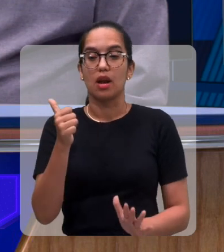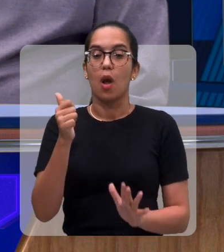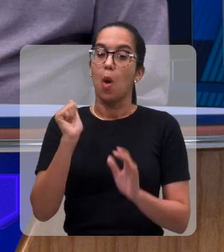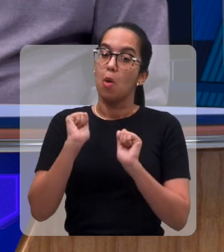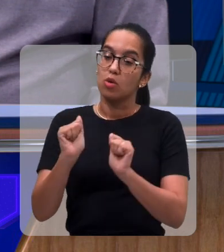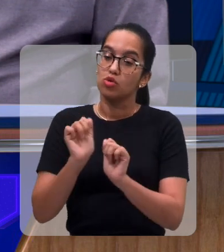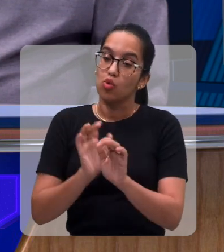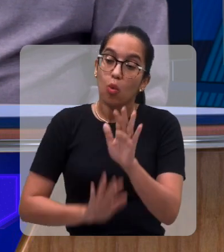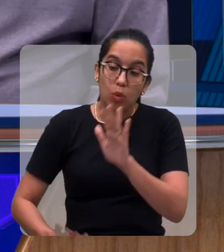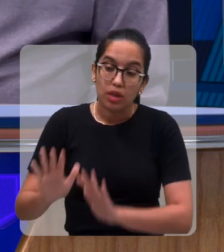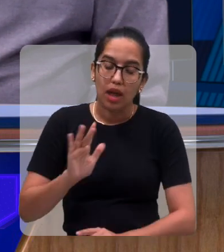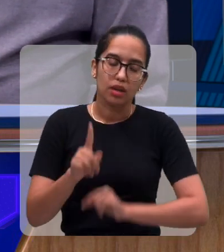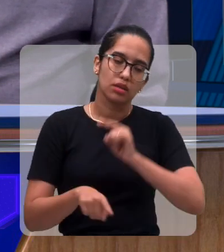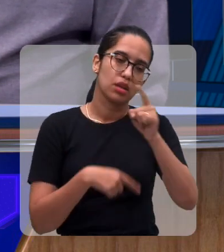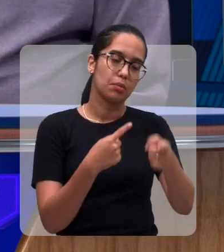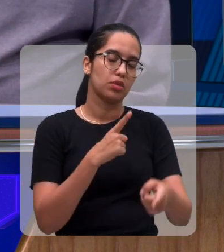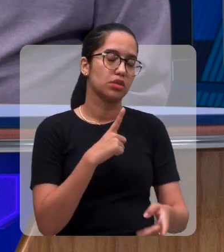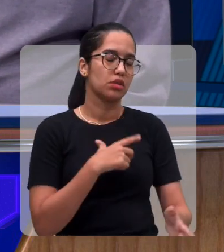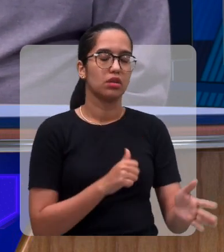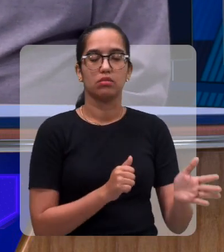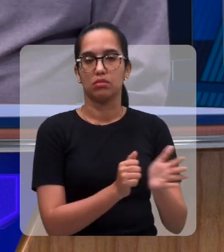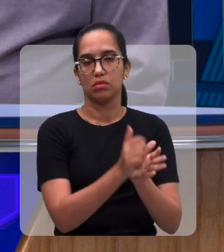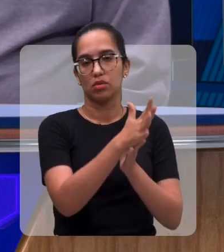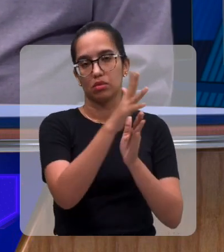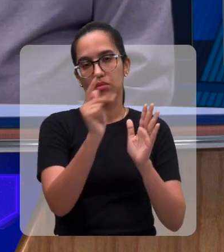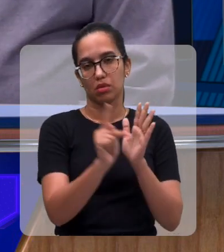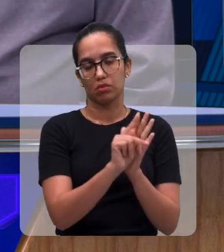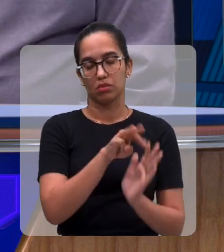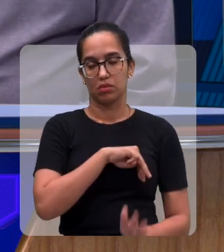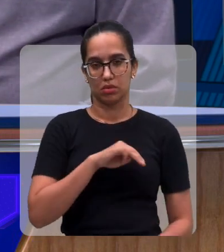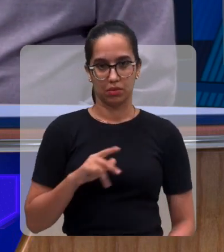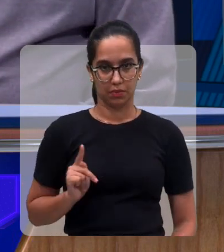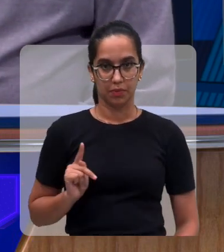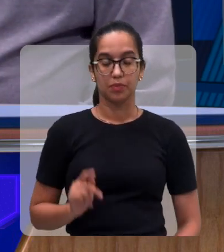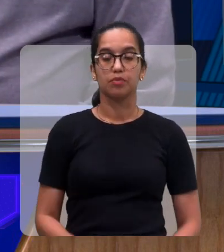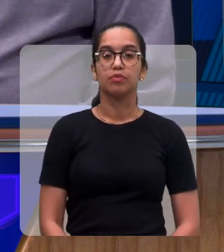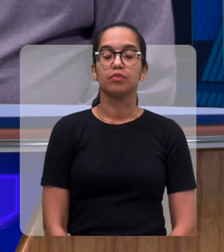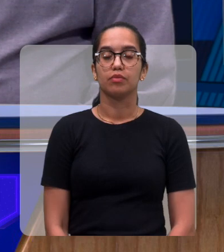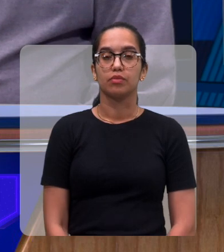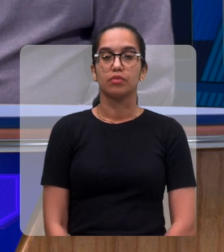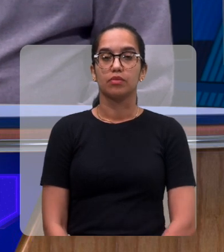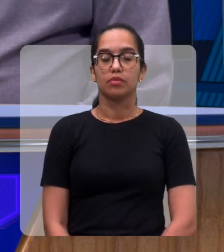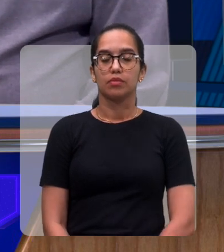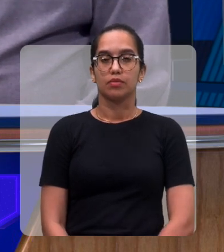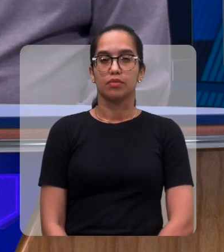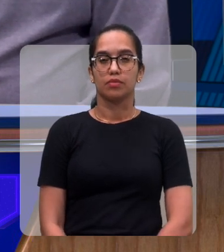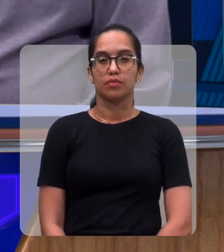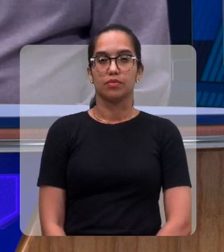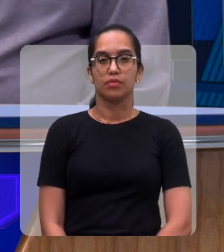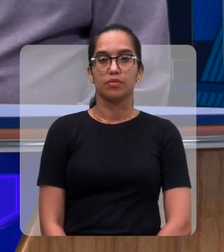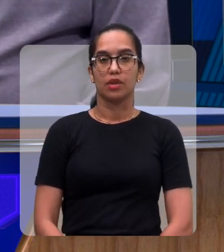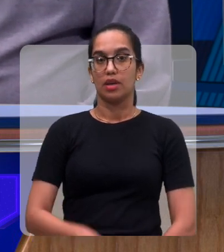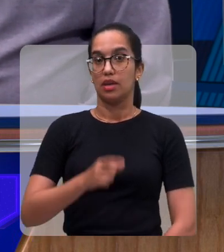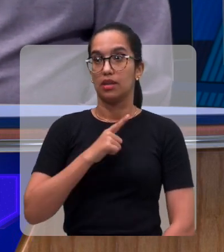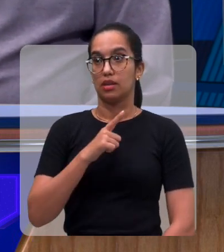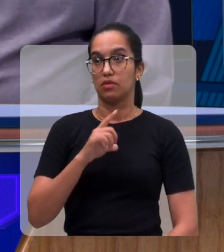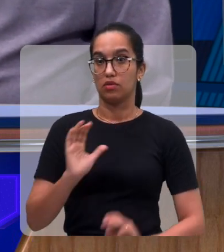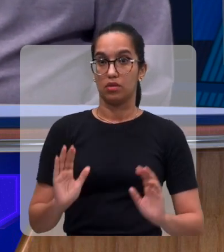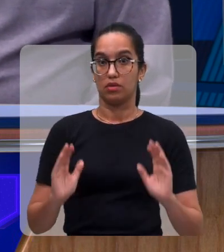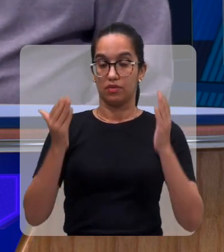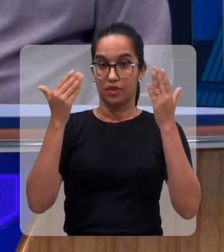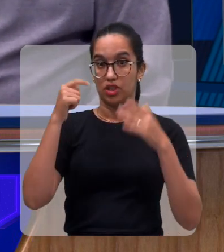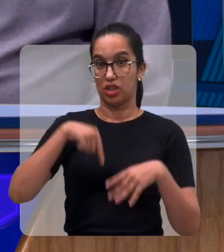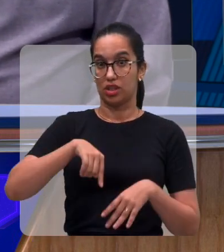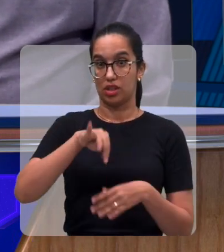existe várias formas de punição através do Ministério Público. Inclusive, teve uma micareta recente em